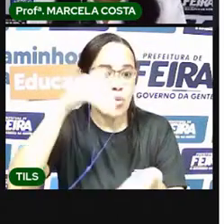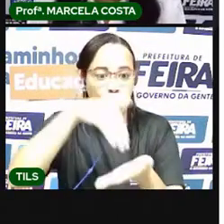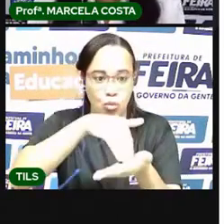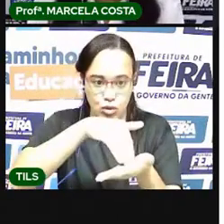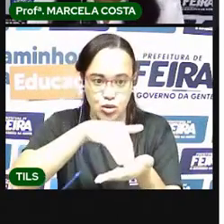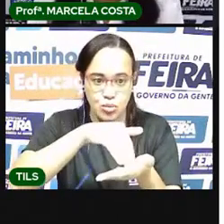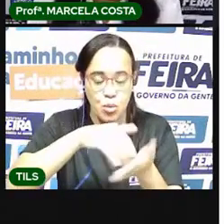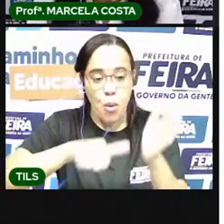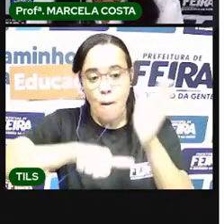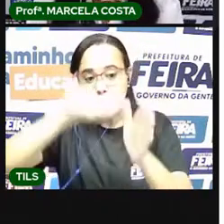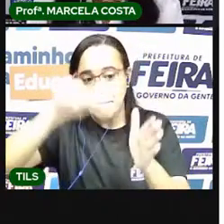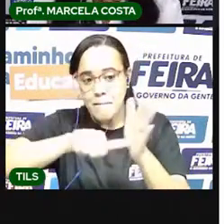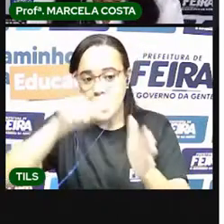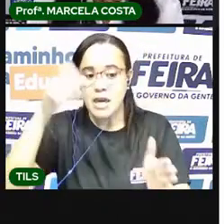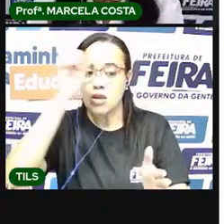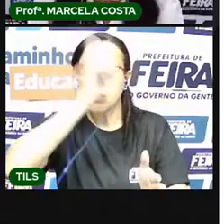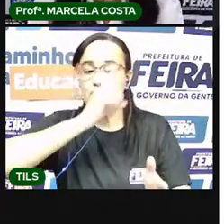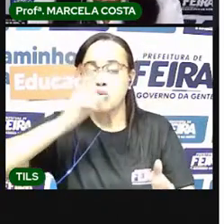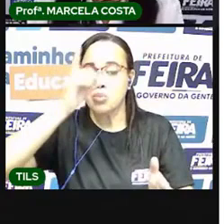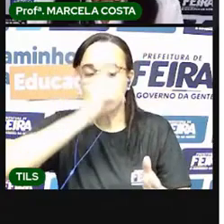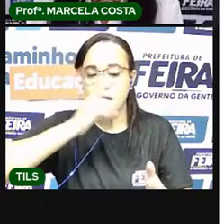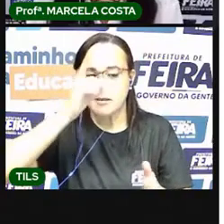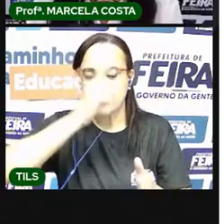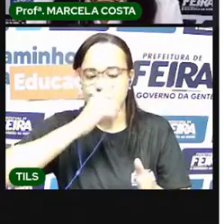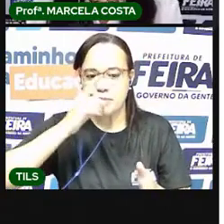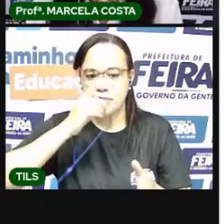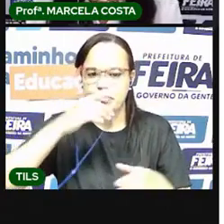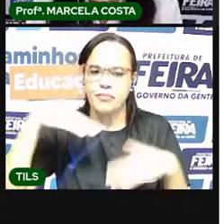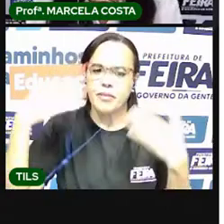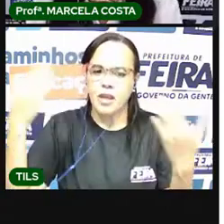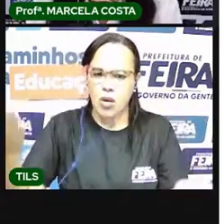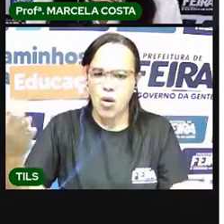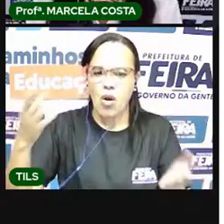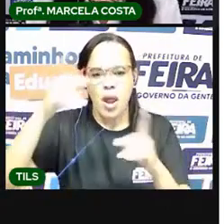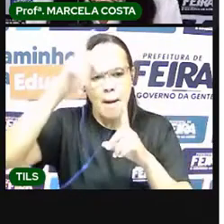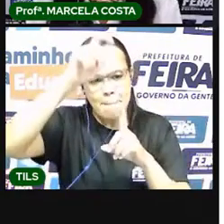Vamos ver qual é primeiro dia do mês de abril de 2021?